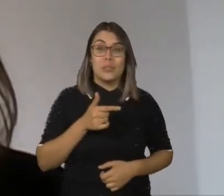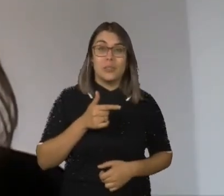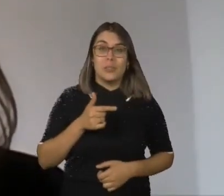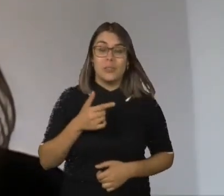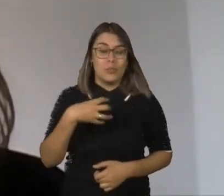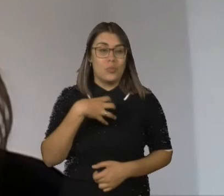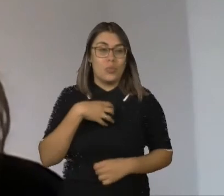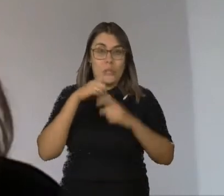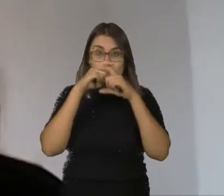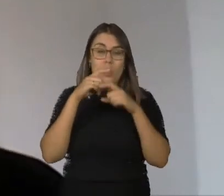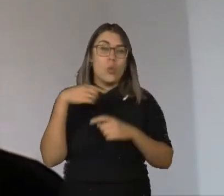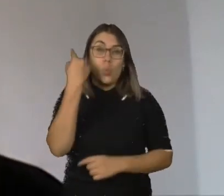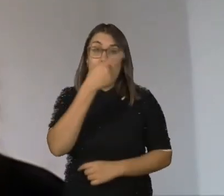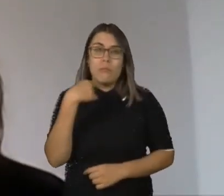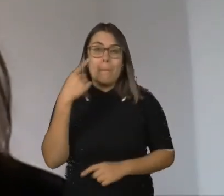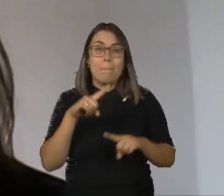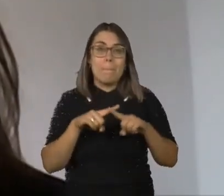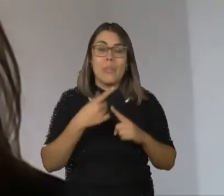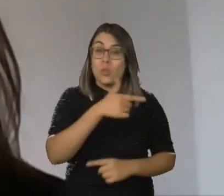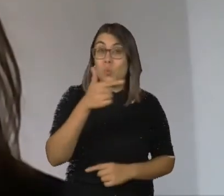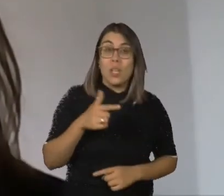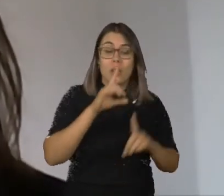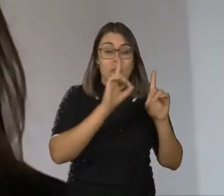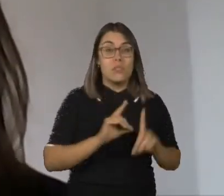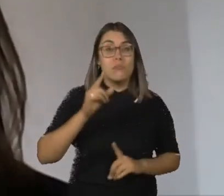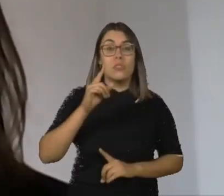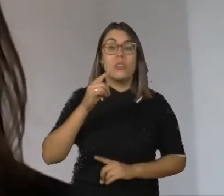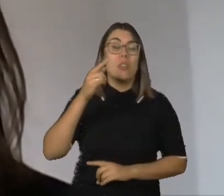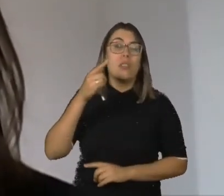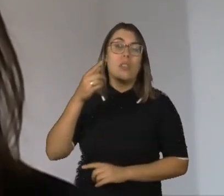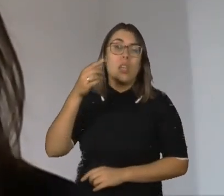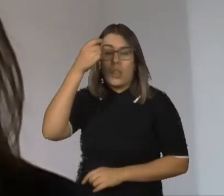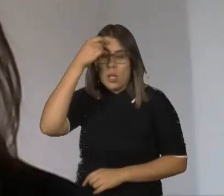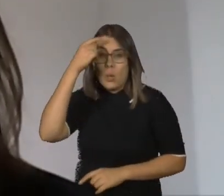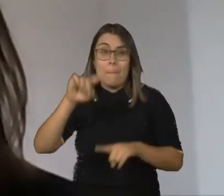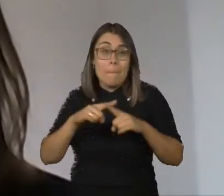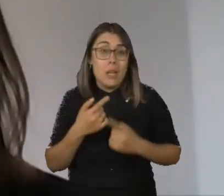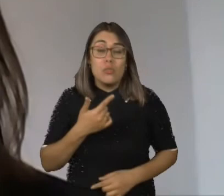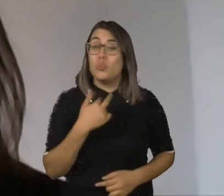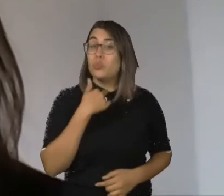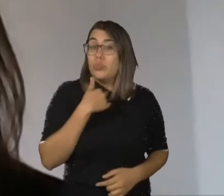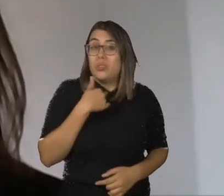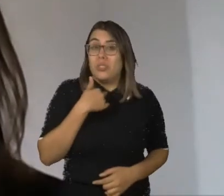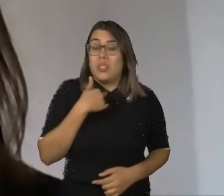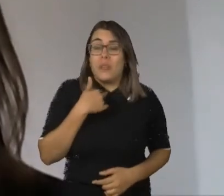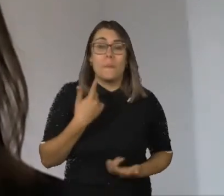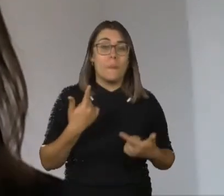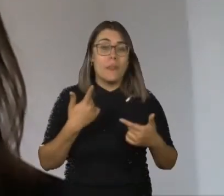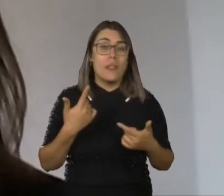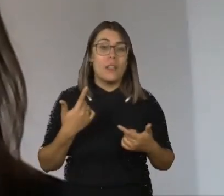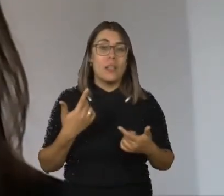características da deficiência intelectual, mas não tiveram direito, por exemplo, a desempenhar, mesmo formados, mesmo com